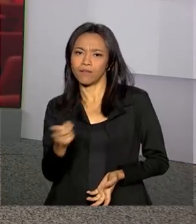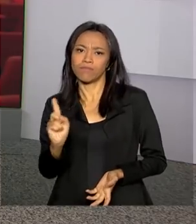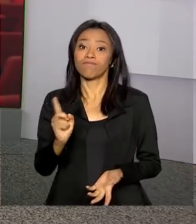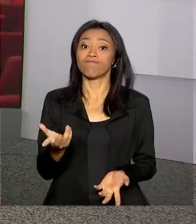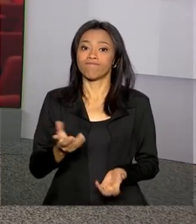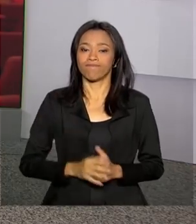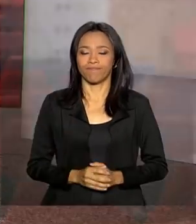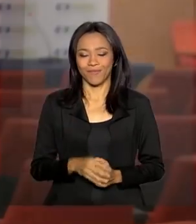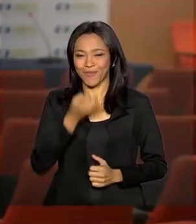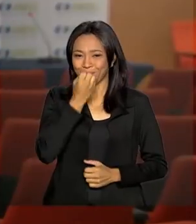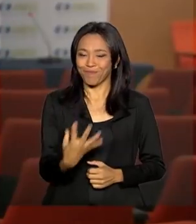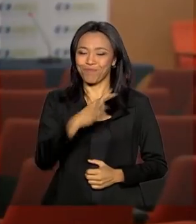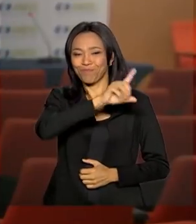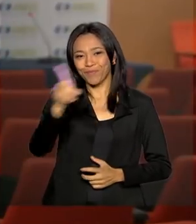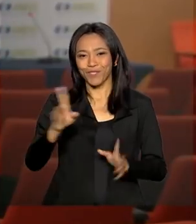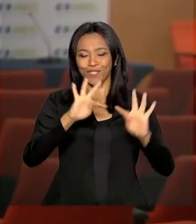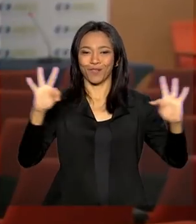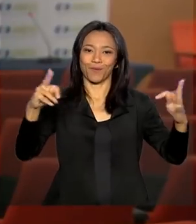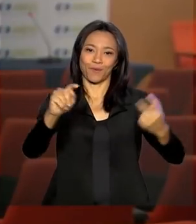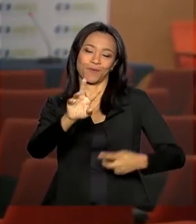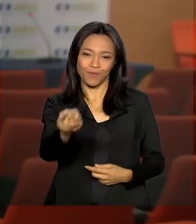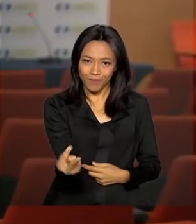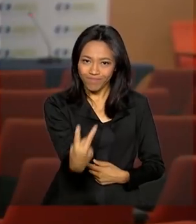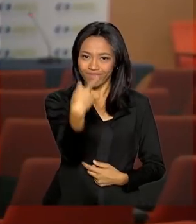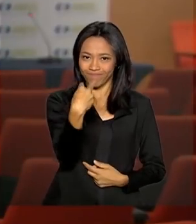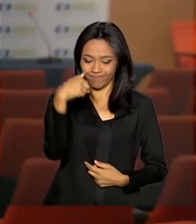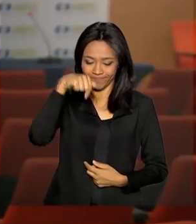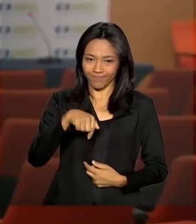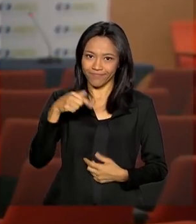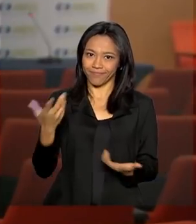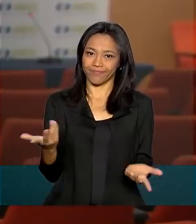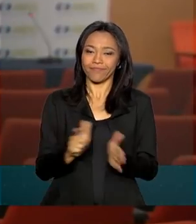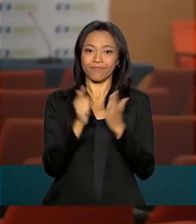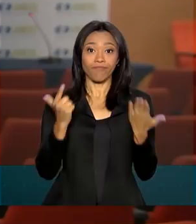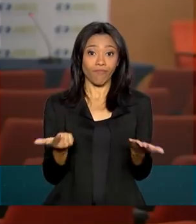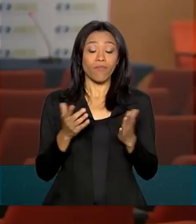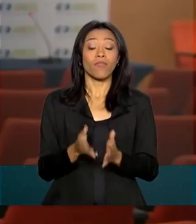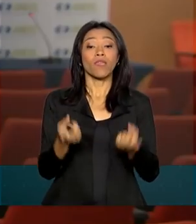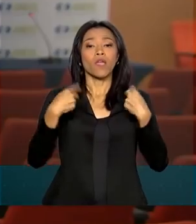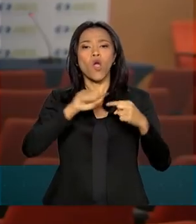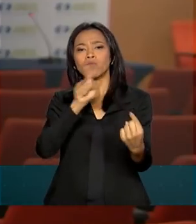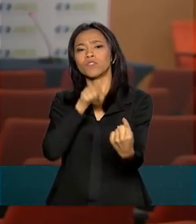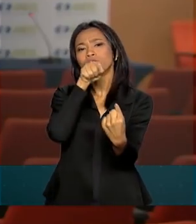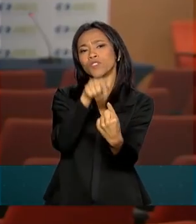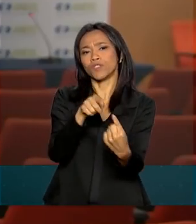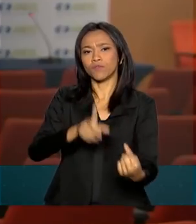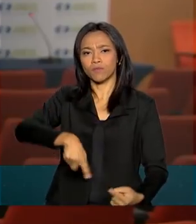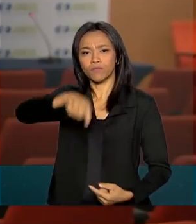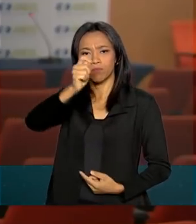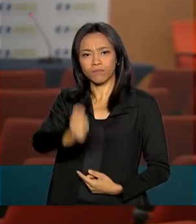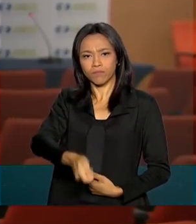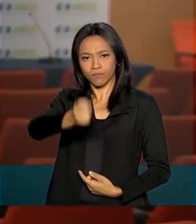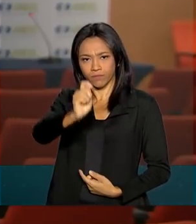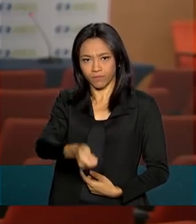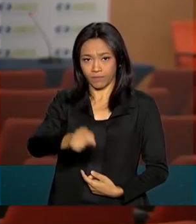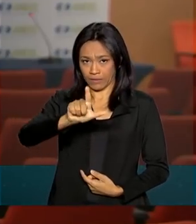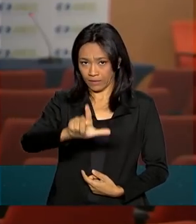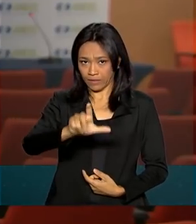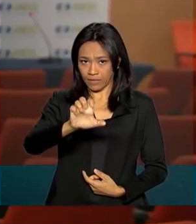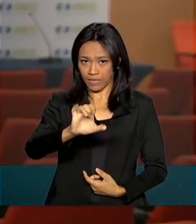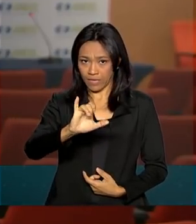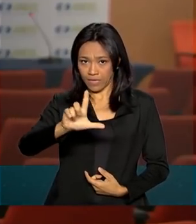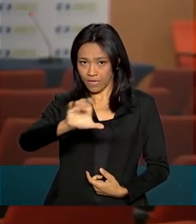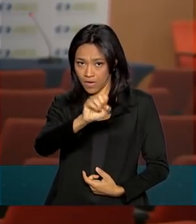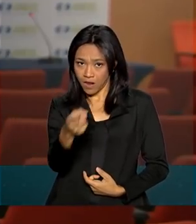Bom dia, Carla. Bom dia a todos que acompanham o Brasil em Dia. Esse leilão tem por objetivo fazer o suprimento